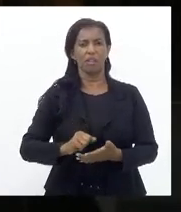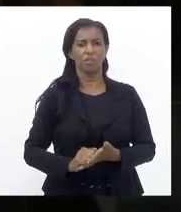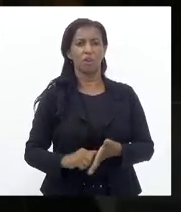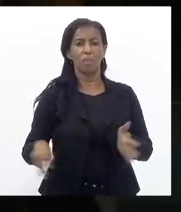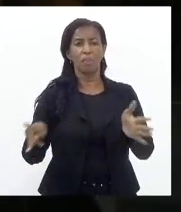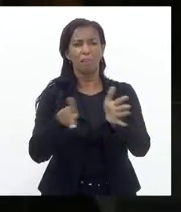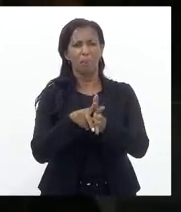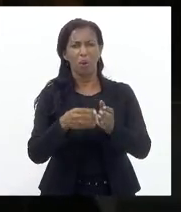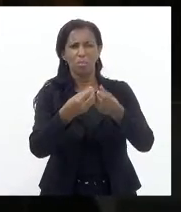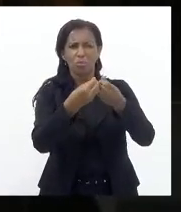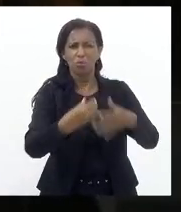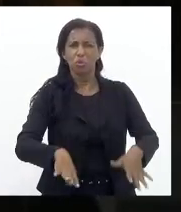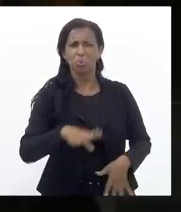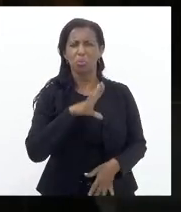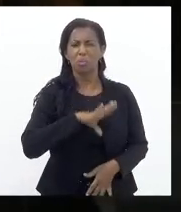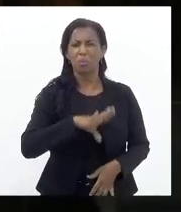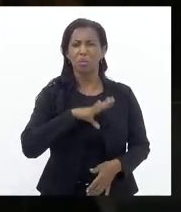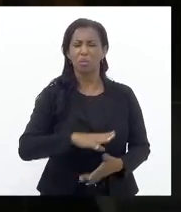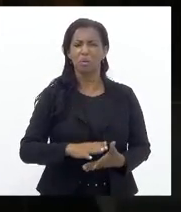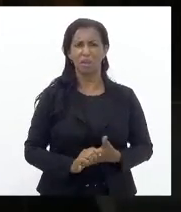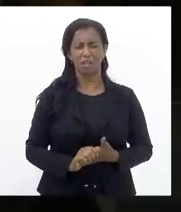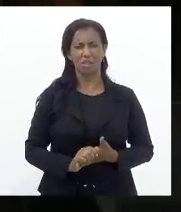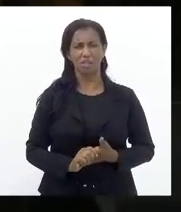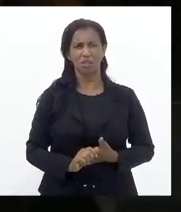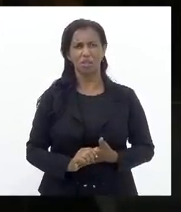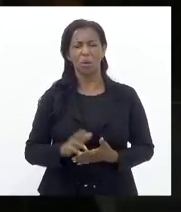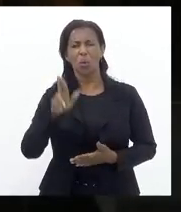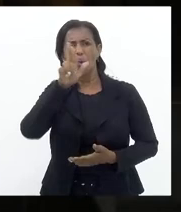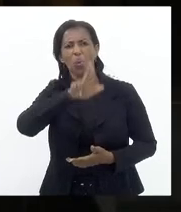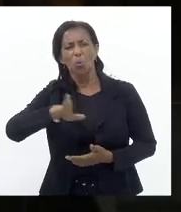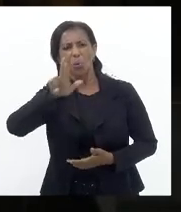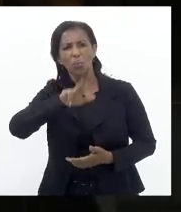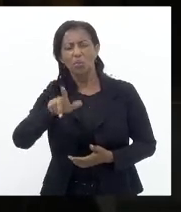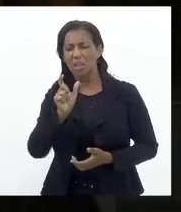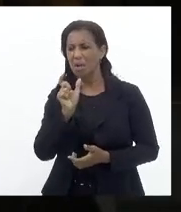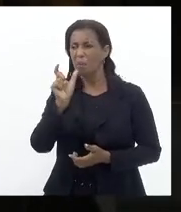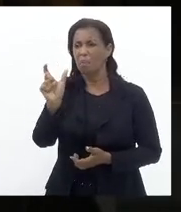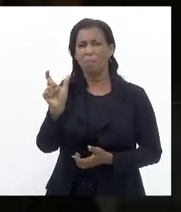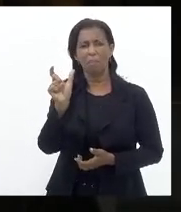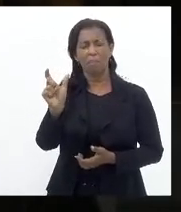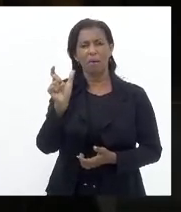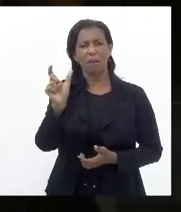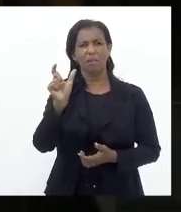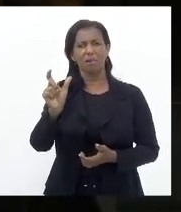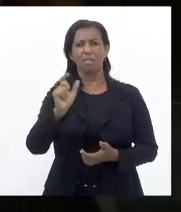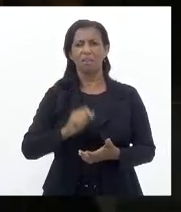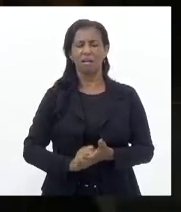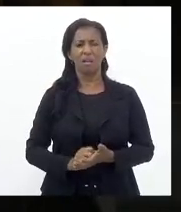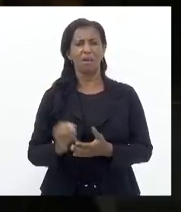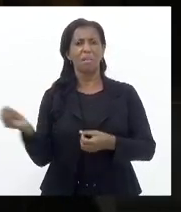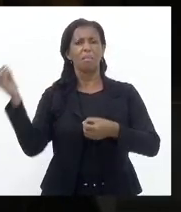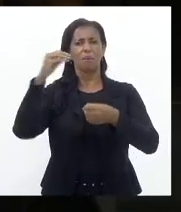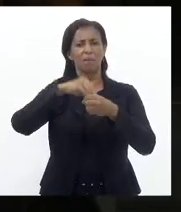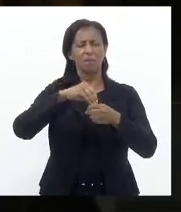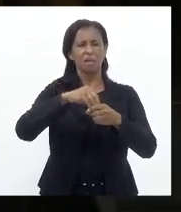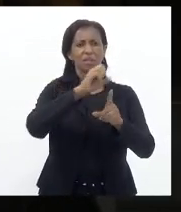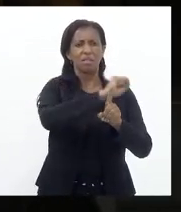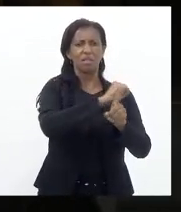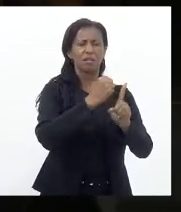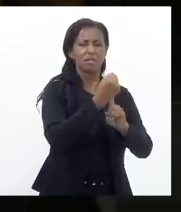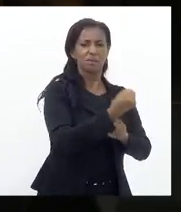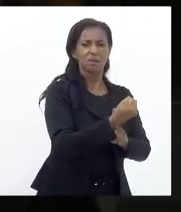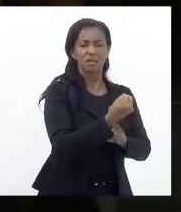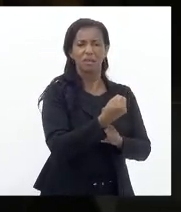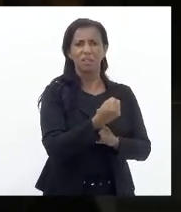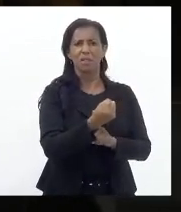Destruindo o português Utilizaram As palavras Coletivos Para designar Uma associação E